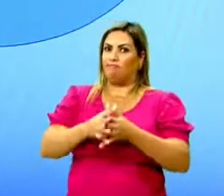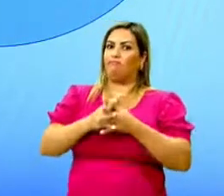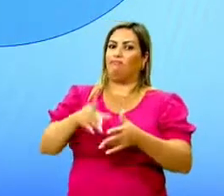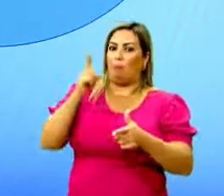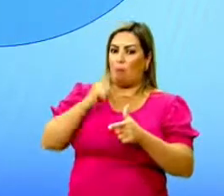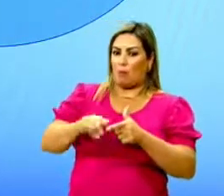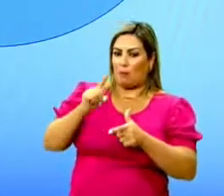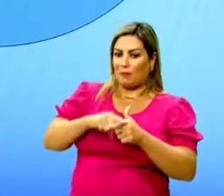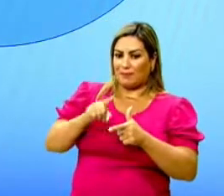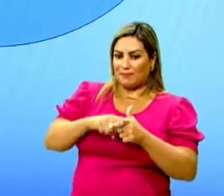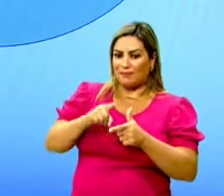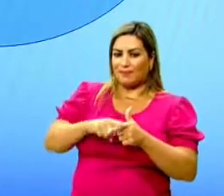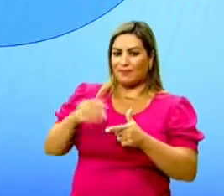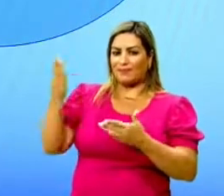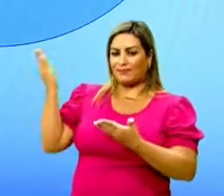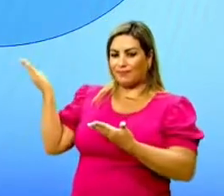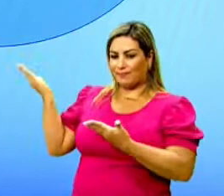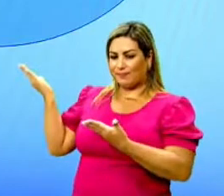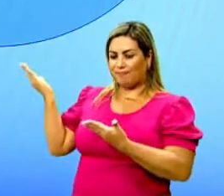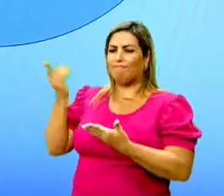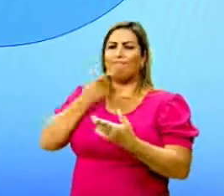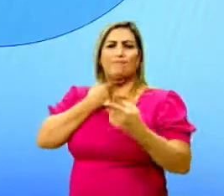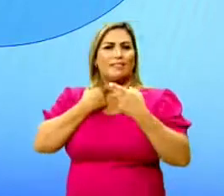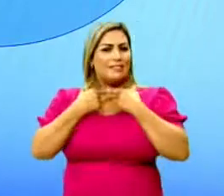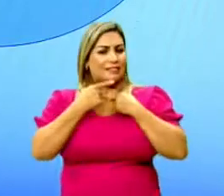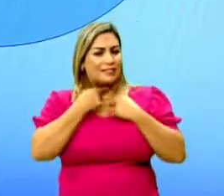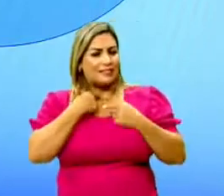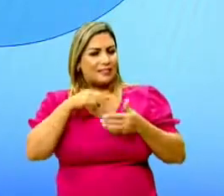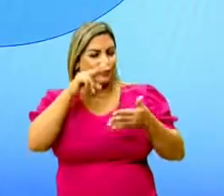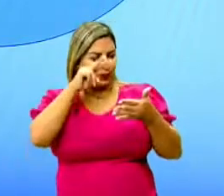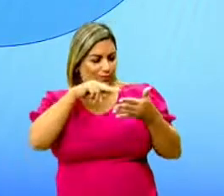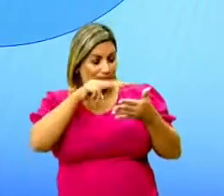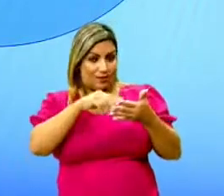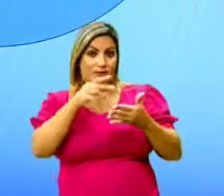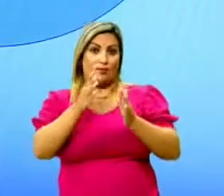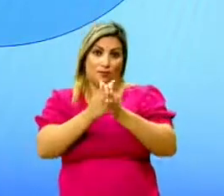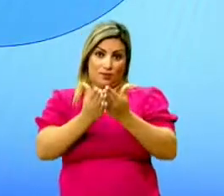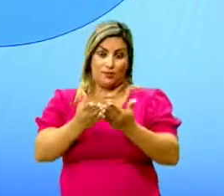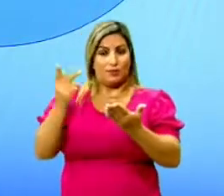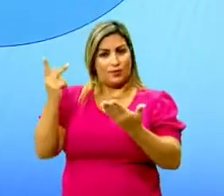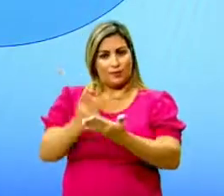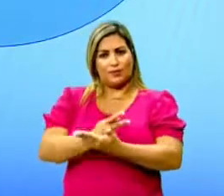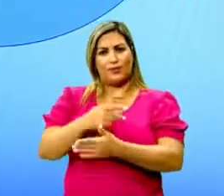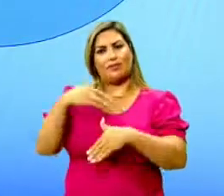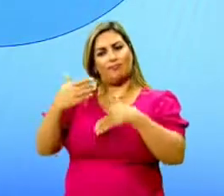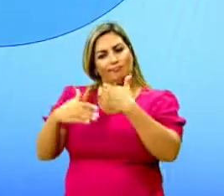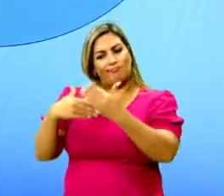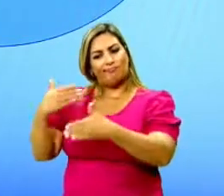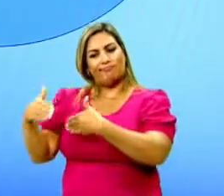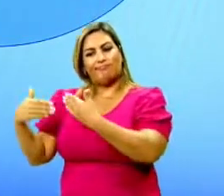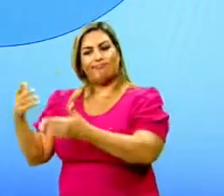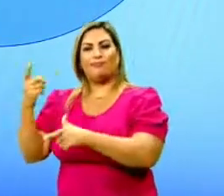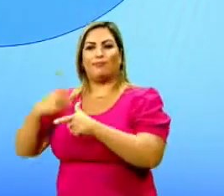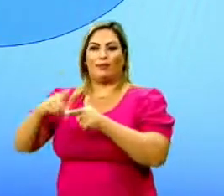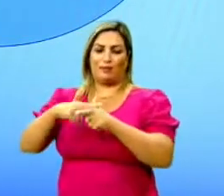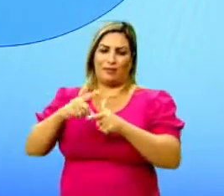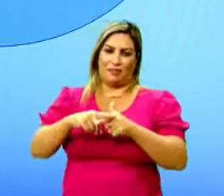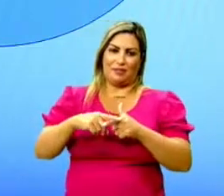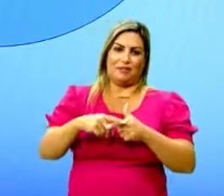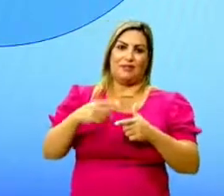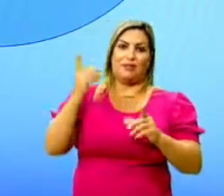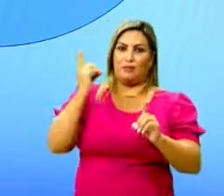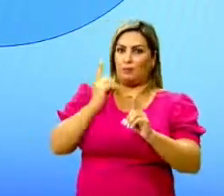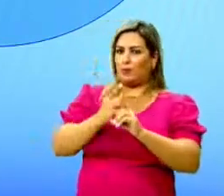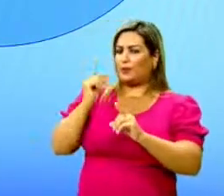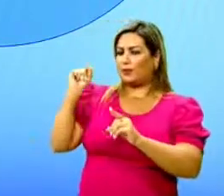Aqui começa-se o problema. É o desejo de ter o livro que vai gerar todo esse problema. E aí nós vamos